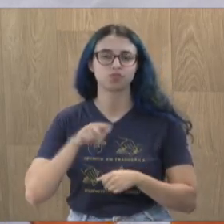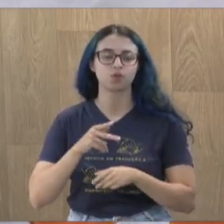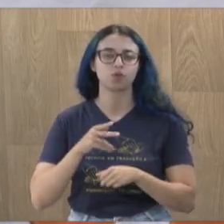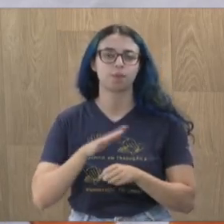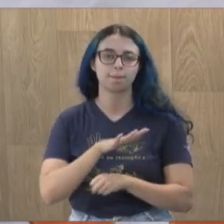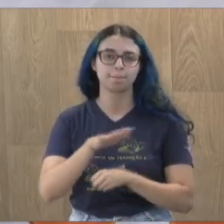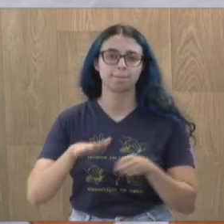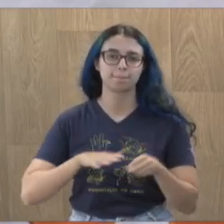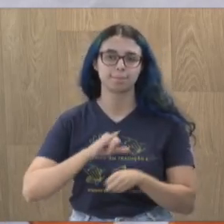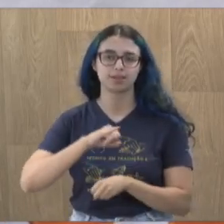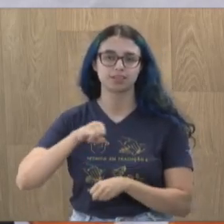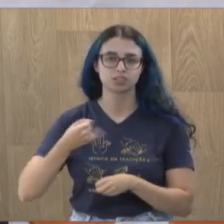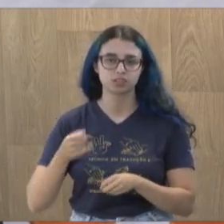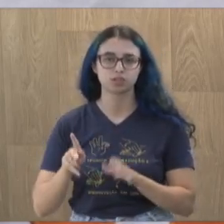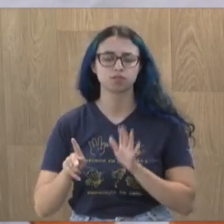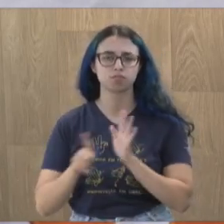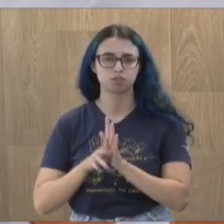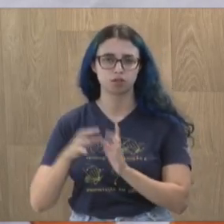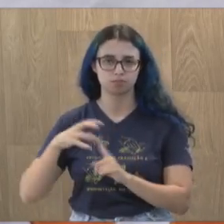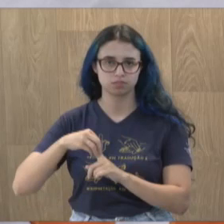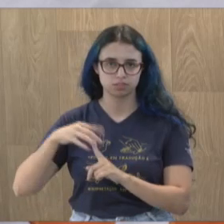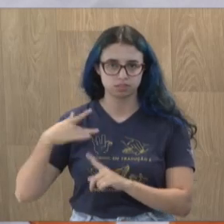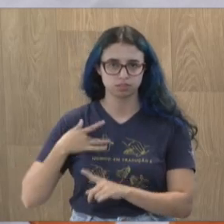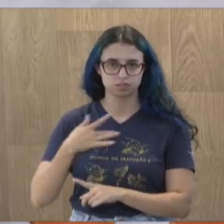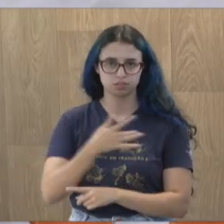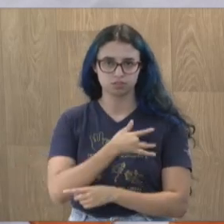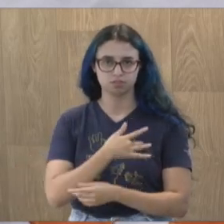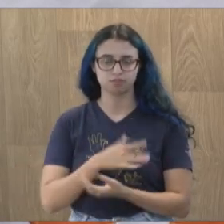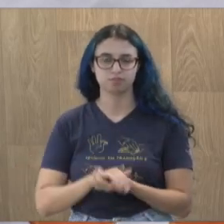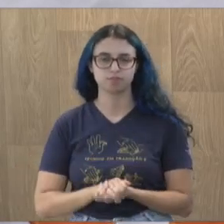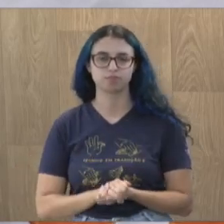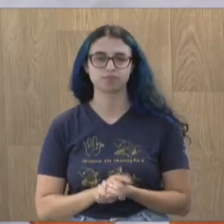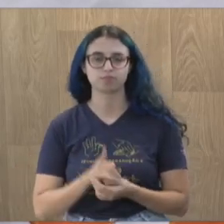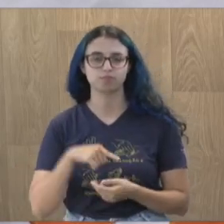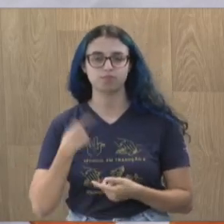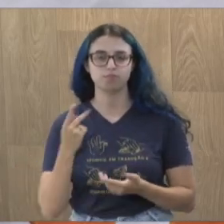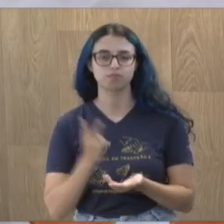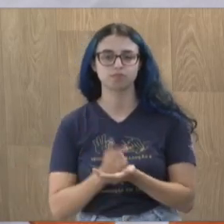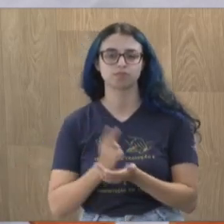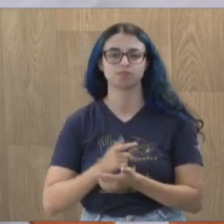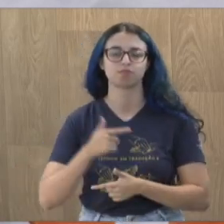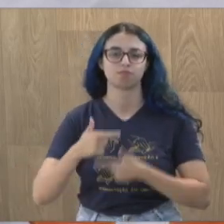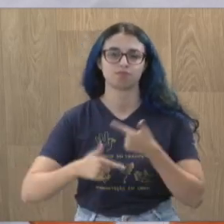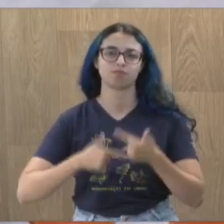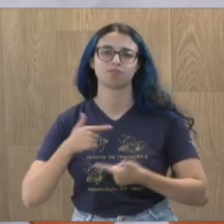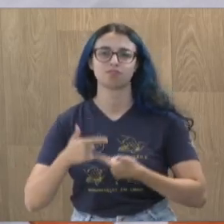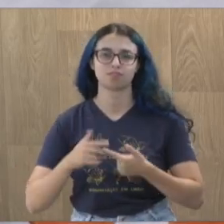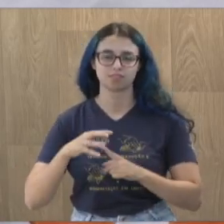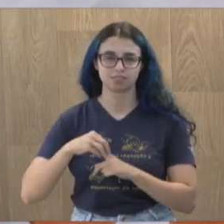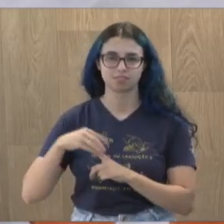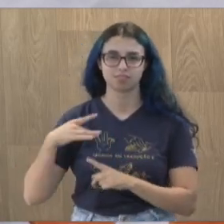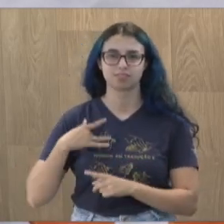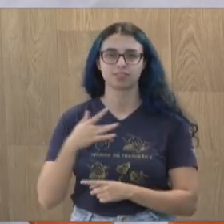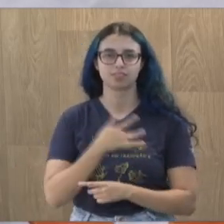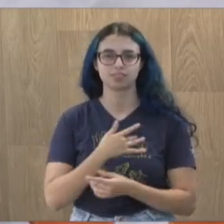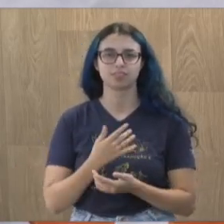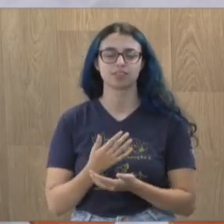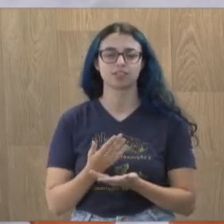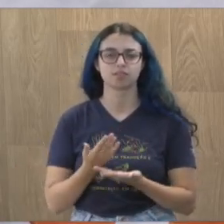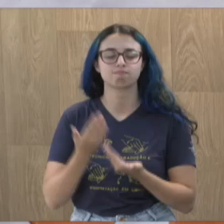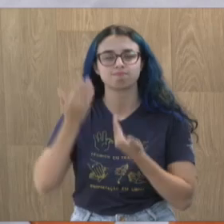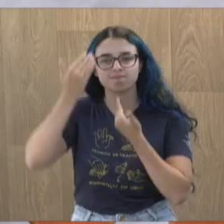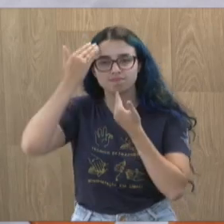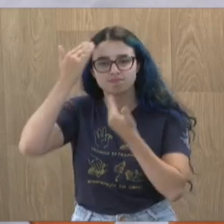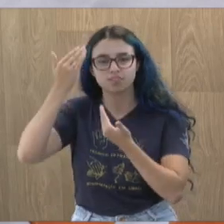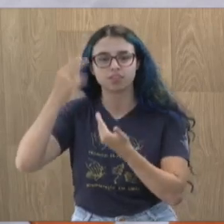José, exatamente no Poço Saúde São José. E como a gente sempre tem trabalhado muito no Poço Saúde São José, a qual aqui eu agradeço a vereadora Ana